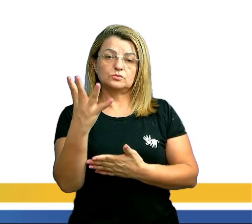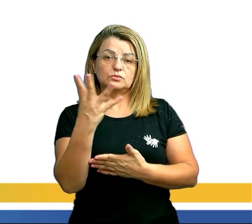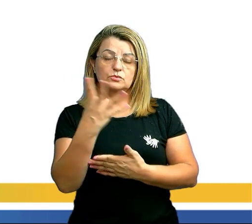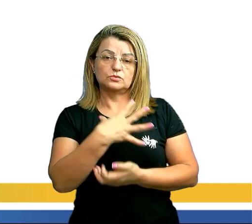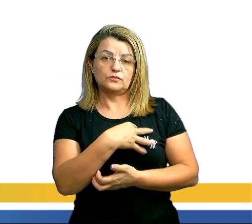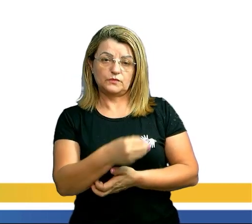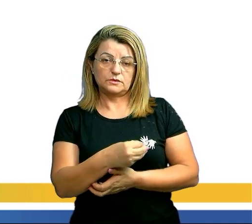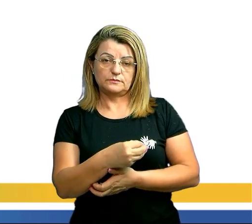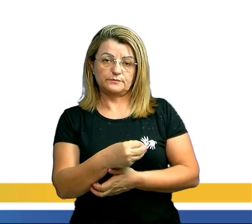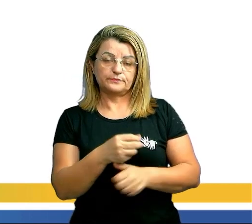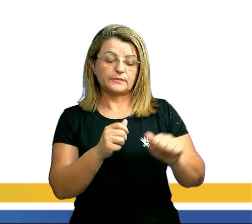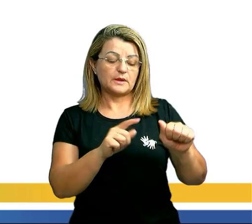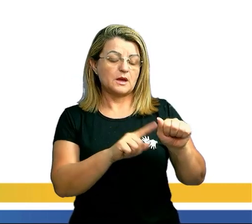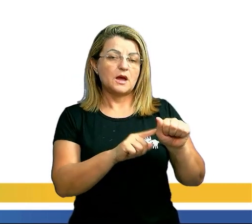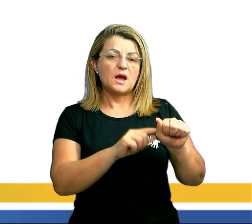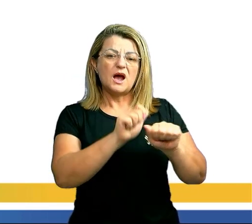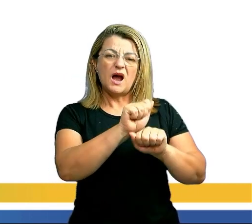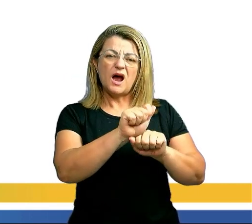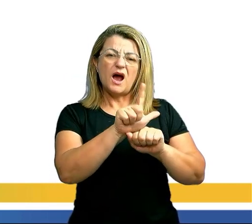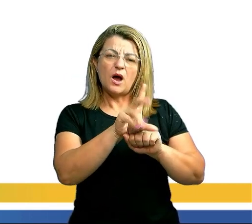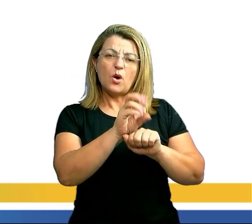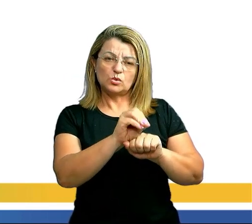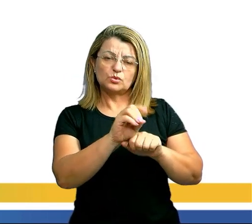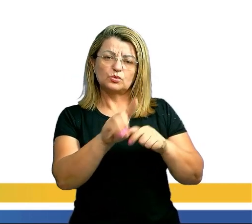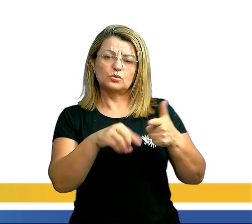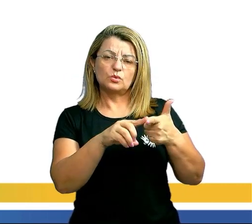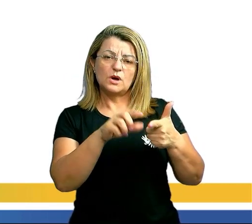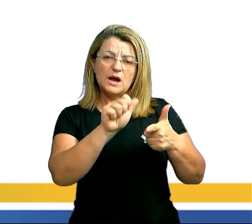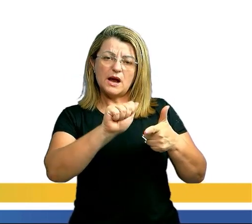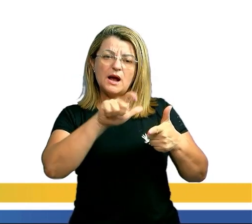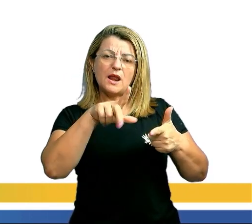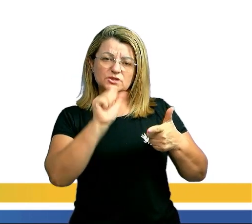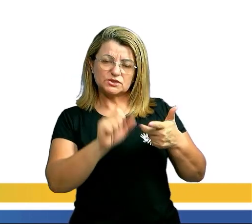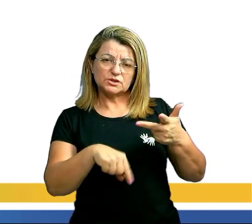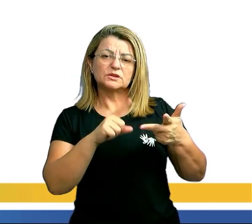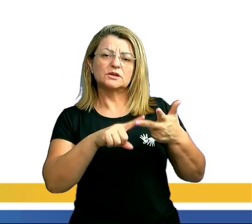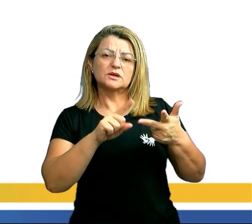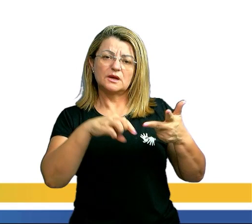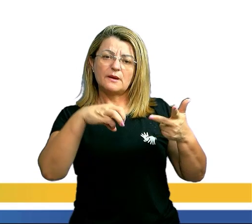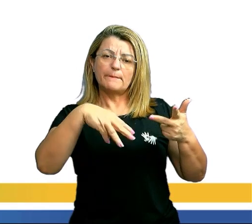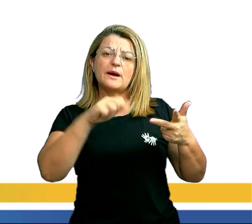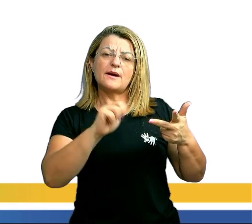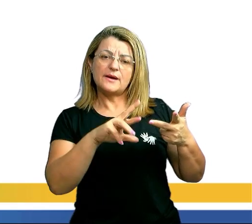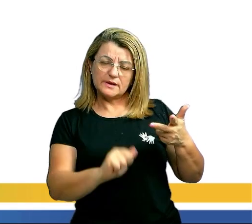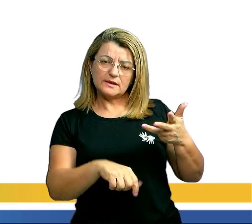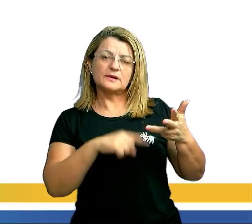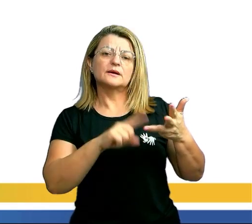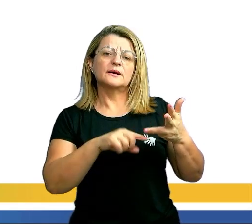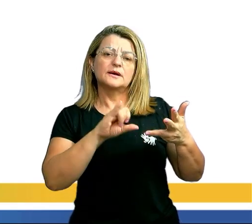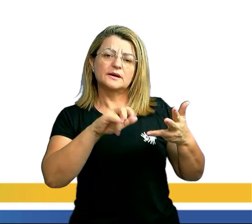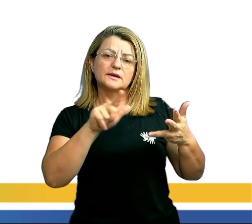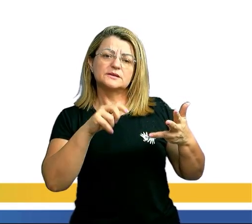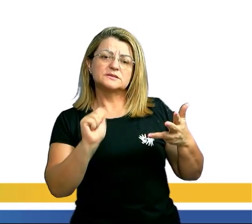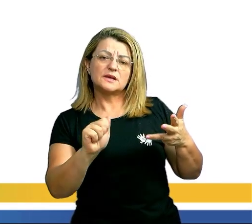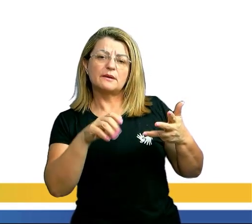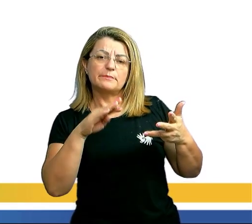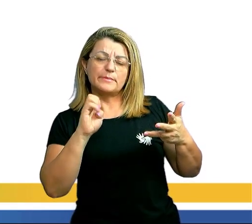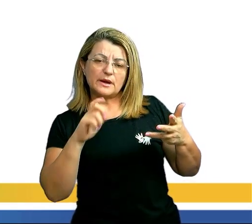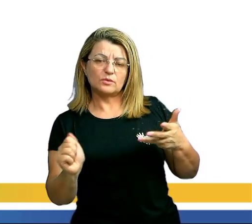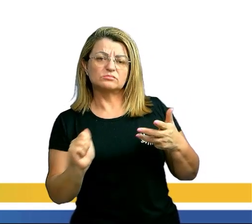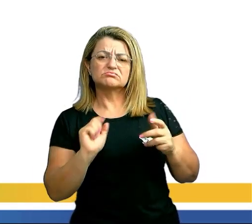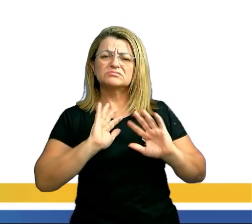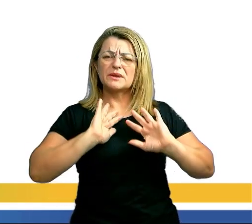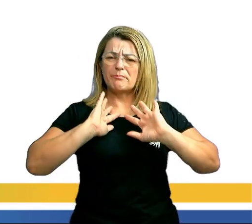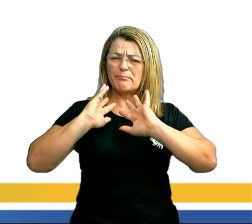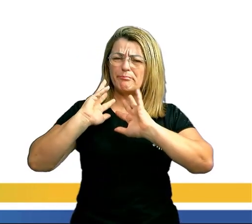Após escolher esses caracteres, criou uma regra para definir em que ordem eles apareceriam. Tempo depois, ao tentar utilizar